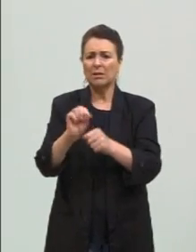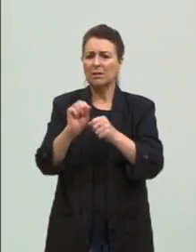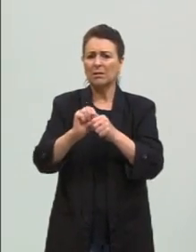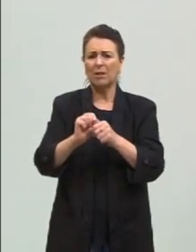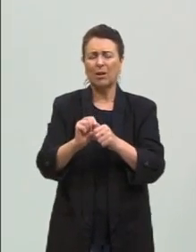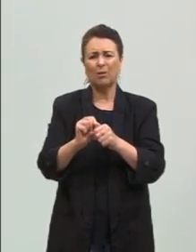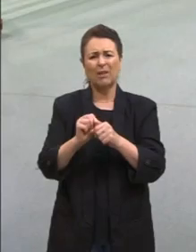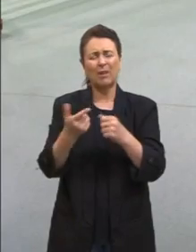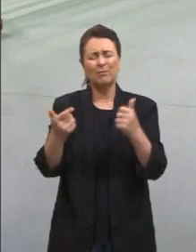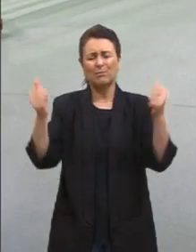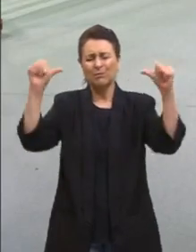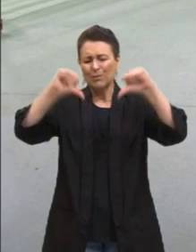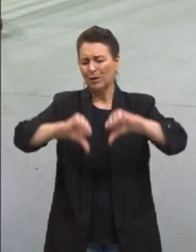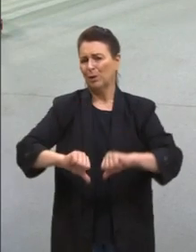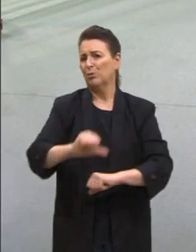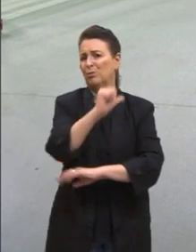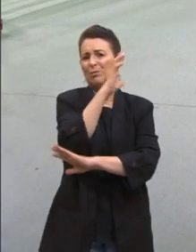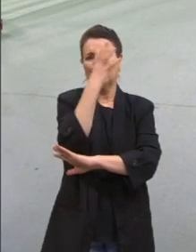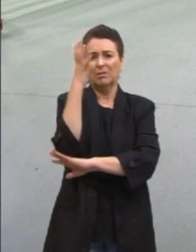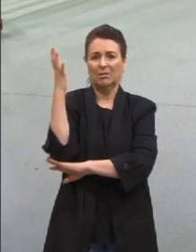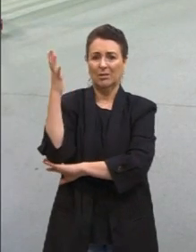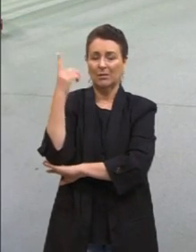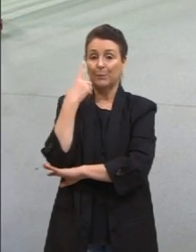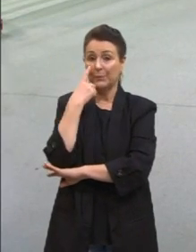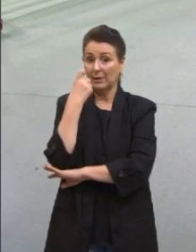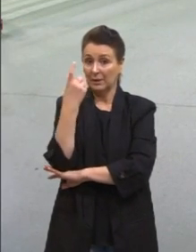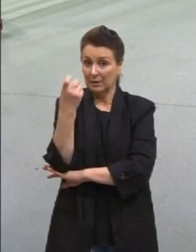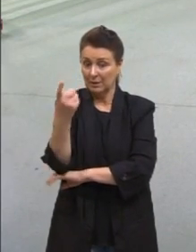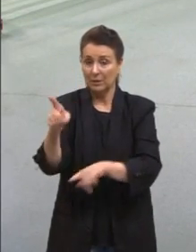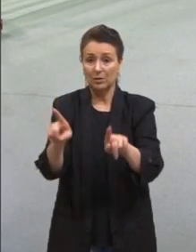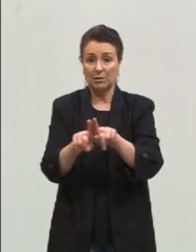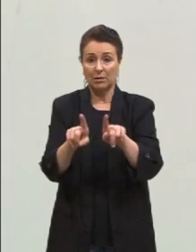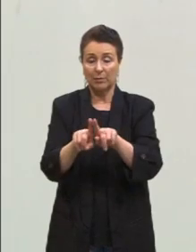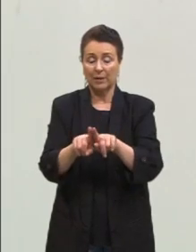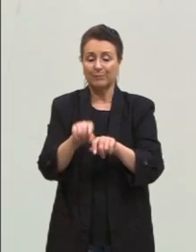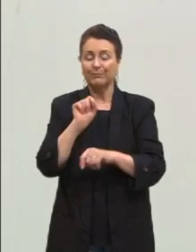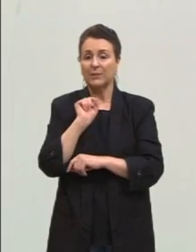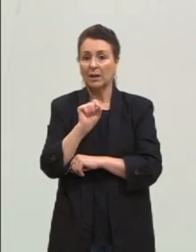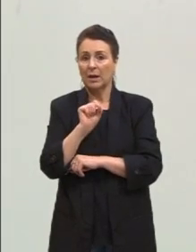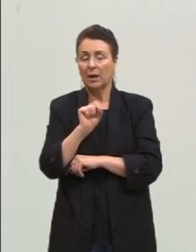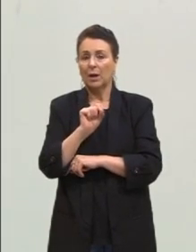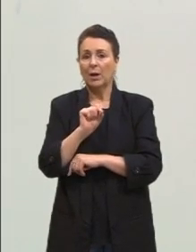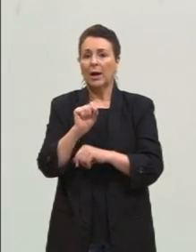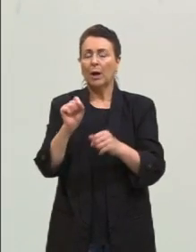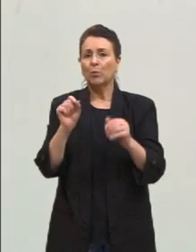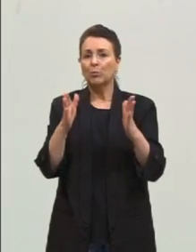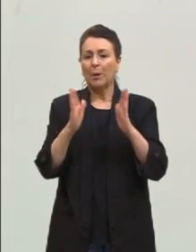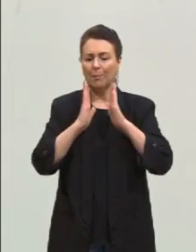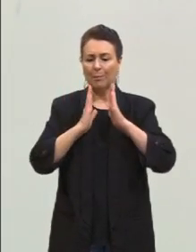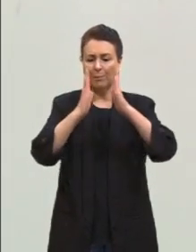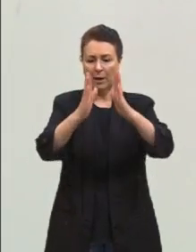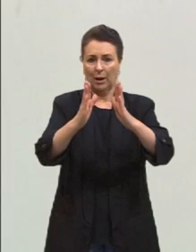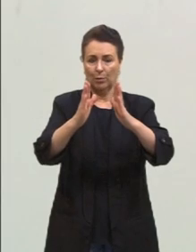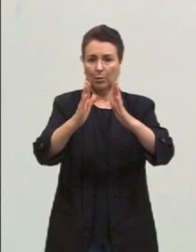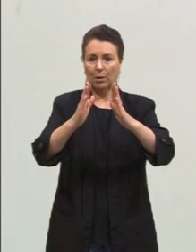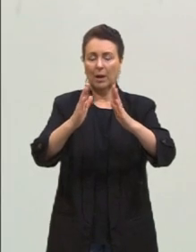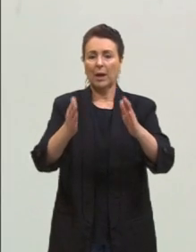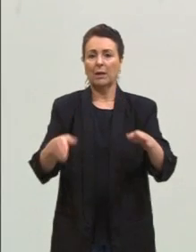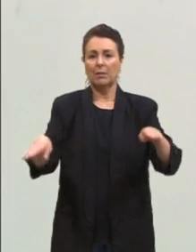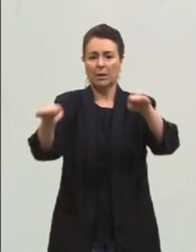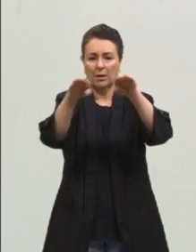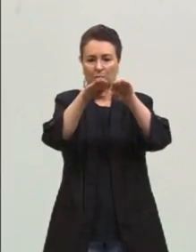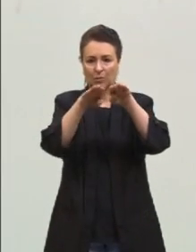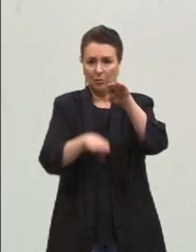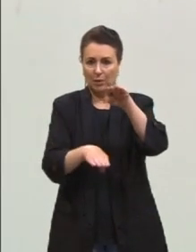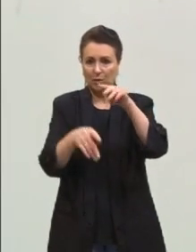para o meio ambiente. É interessante uma coisa também que é essa questão de um paralelo entre a desigualdade econômica global